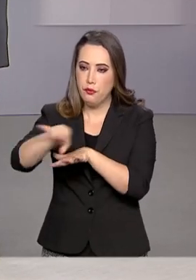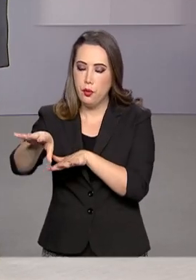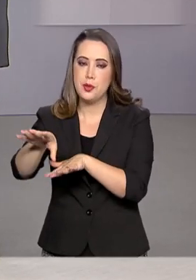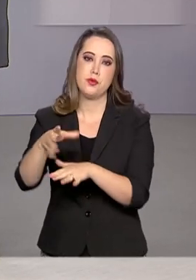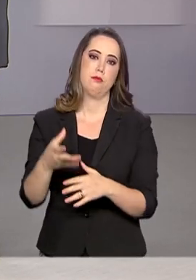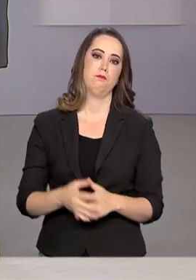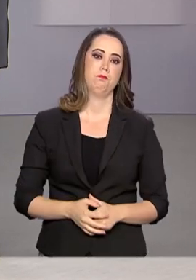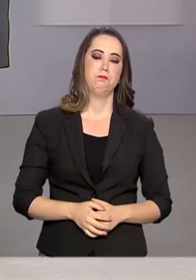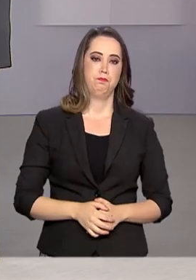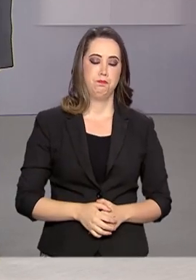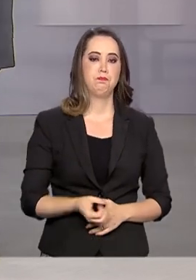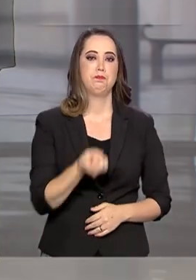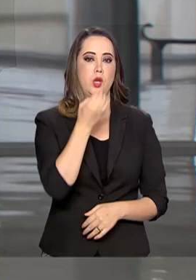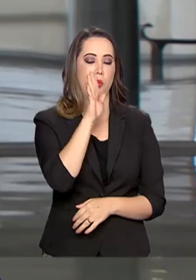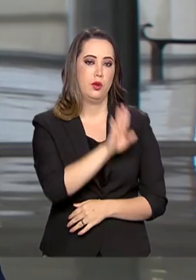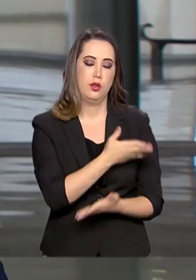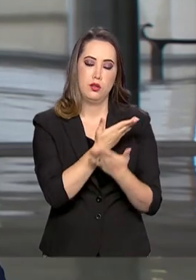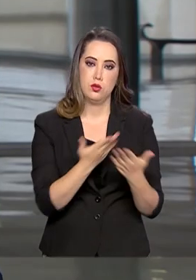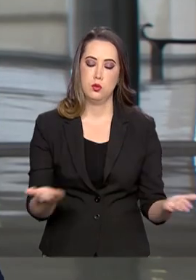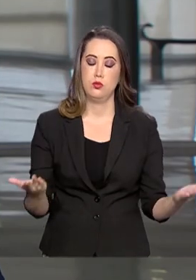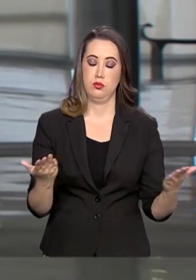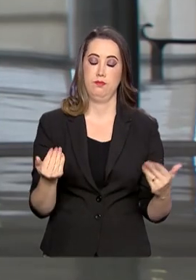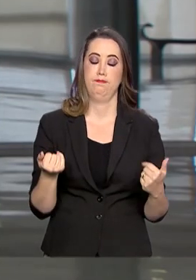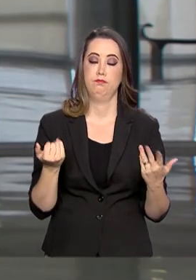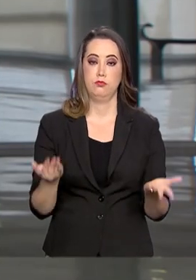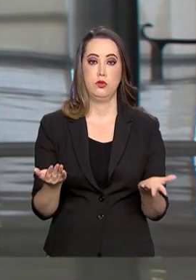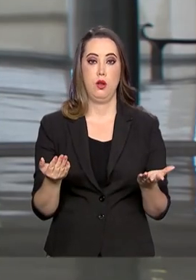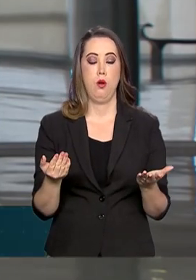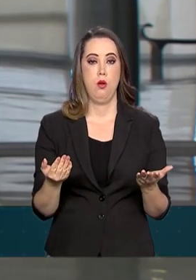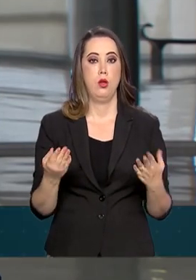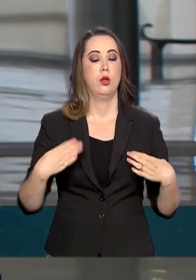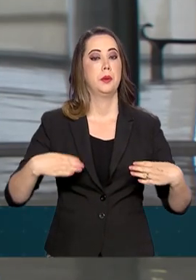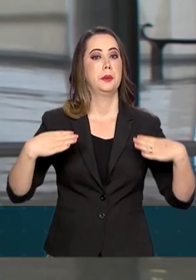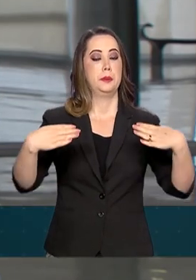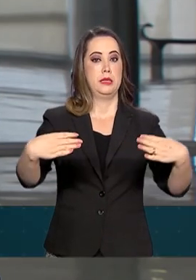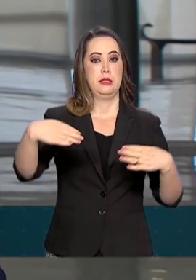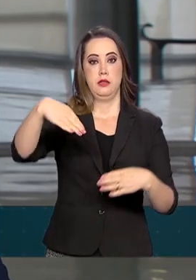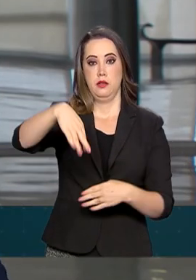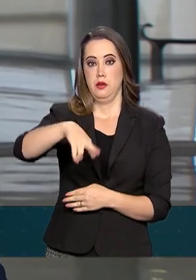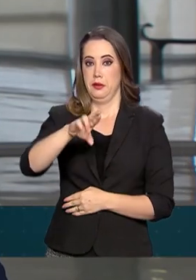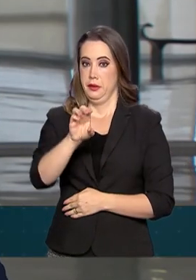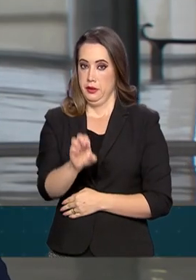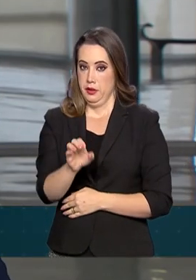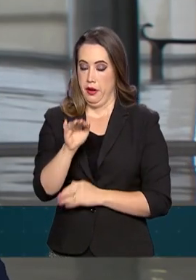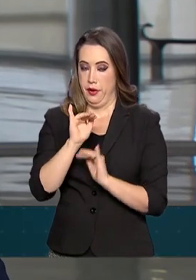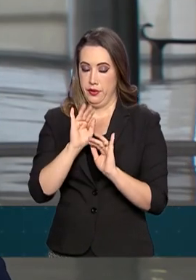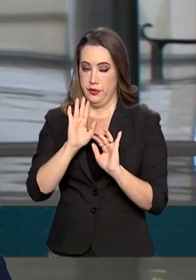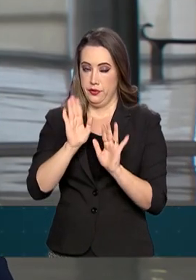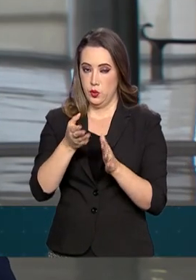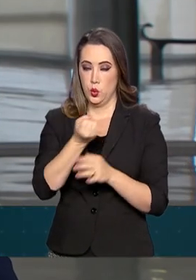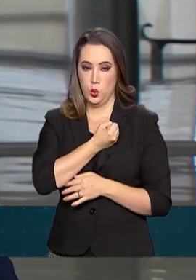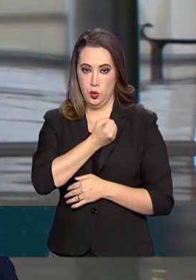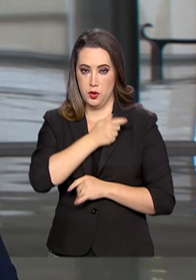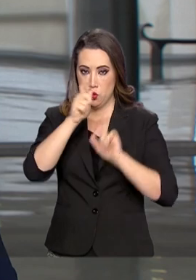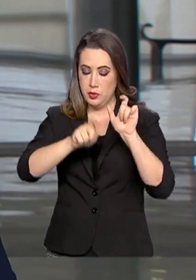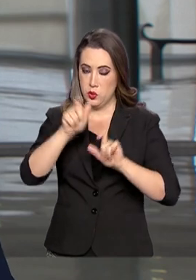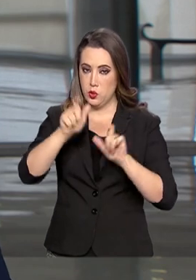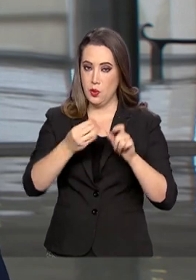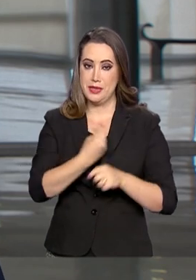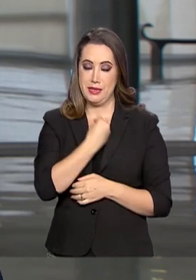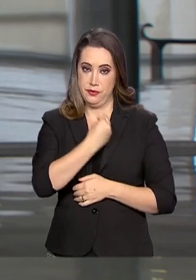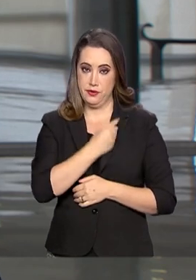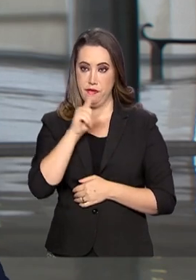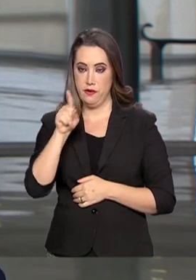Roberto. Boa tarde para você. Boa tarde para todos. Pois é, segundo o Ministério das Relações Exteriores, vivem hoje no Irã cerca de 151